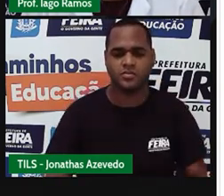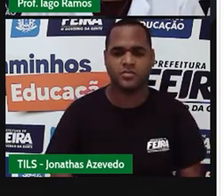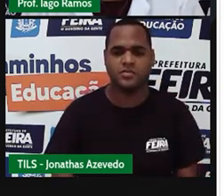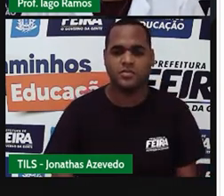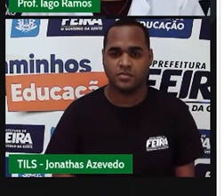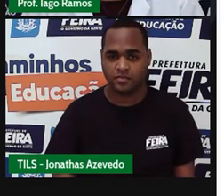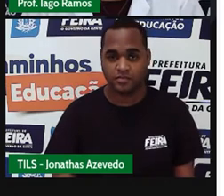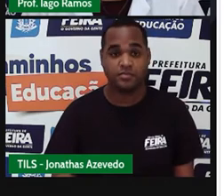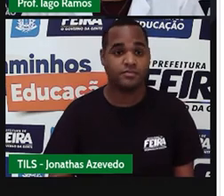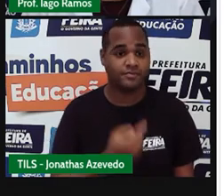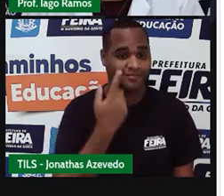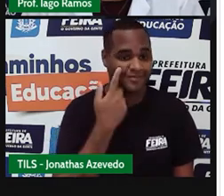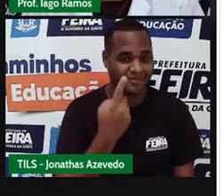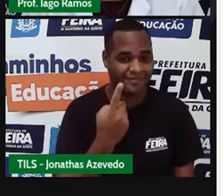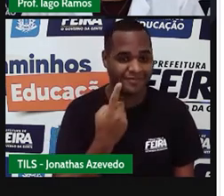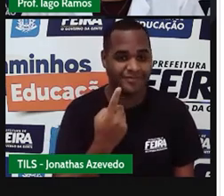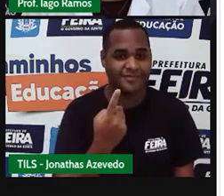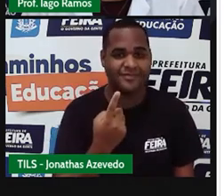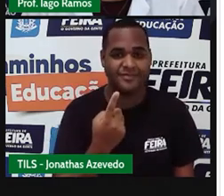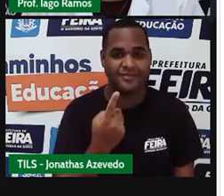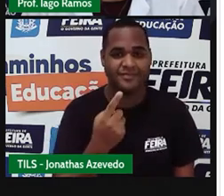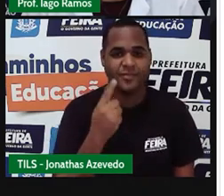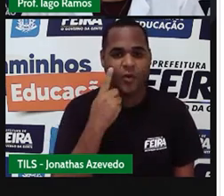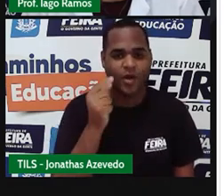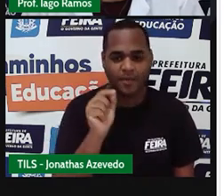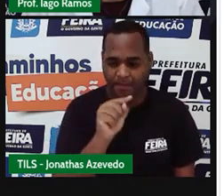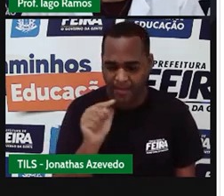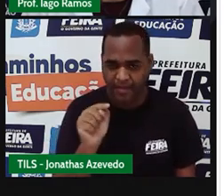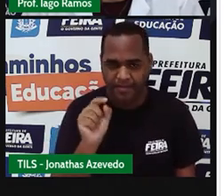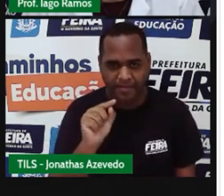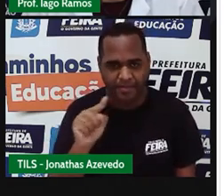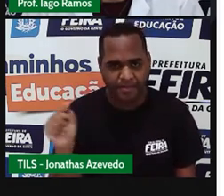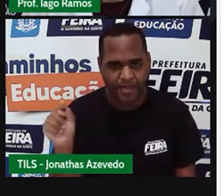Olha só o que é que eu tô rabiscando.